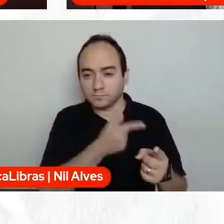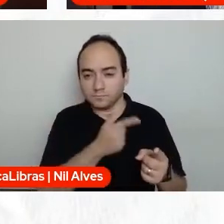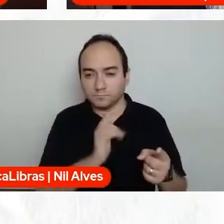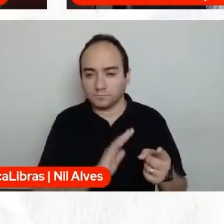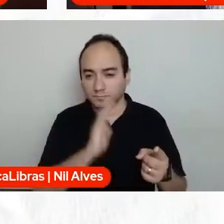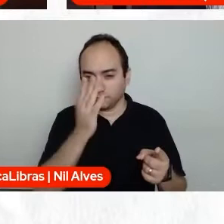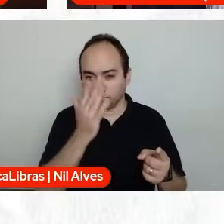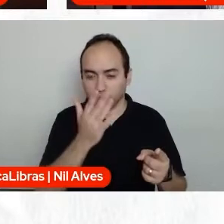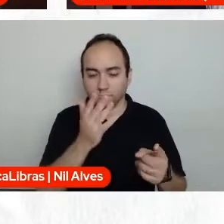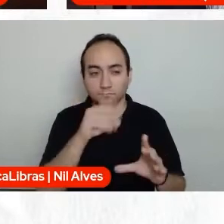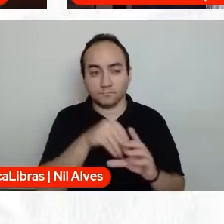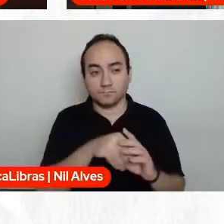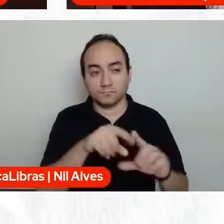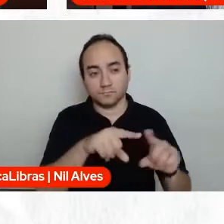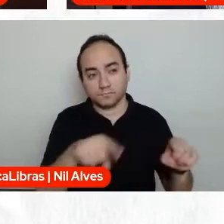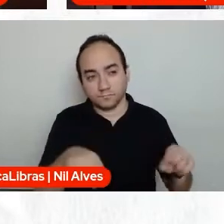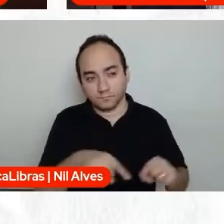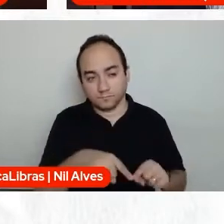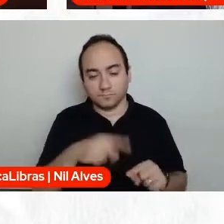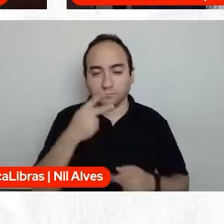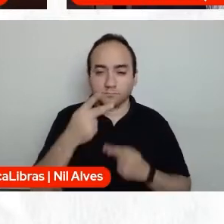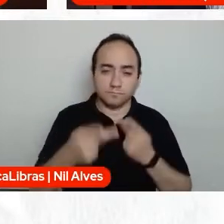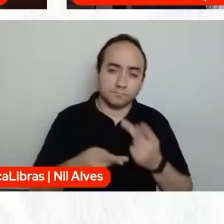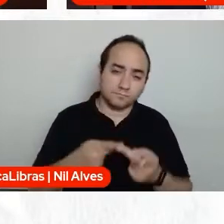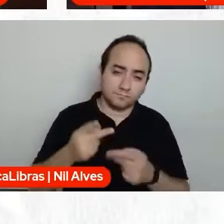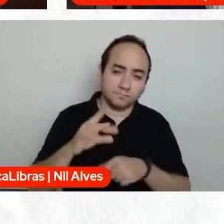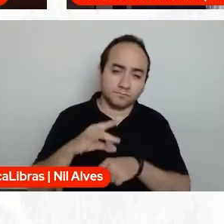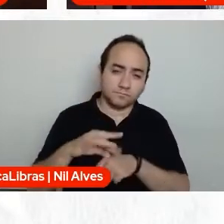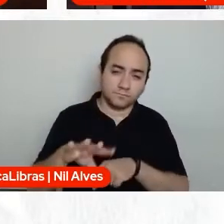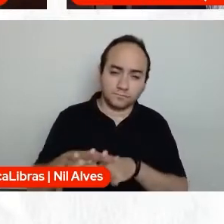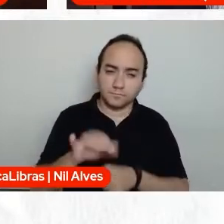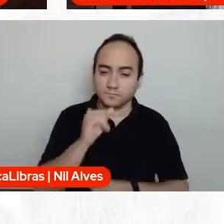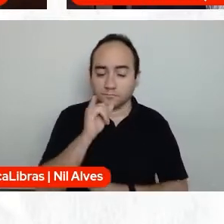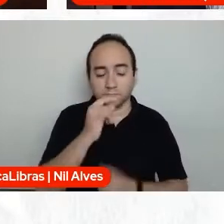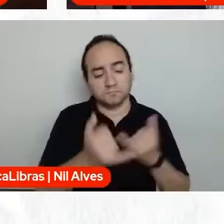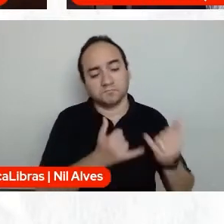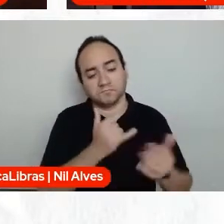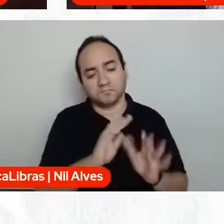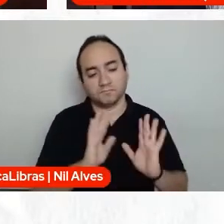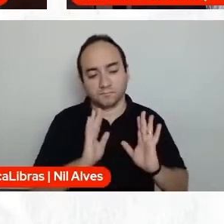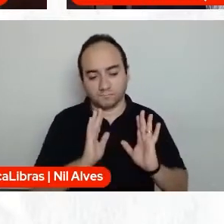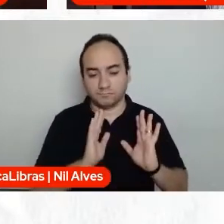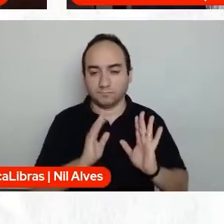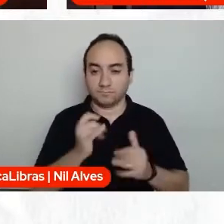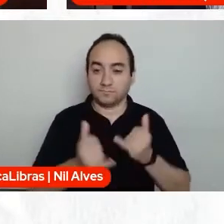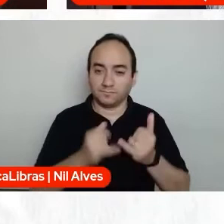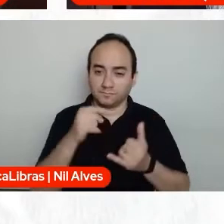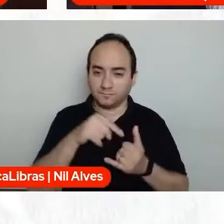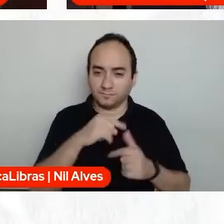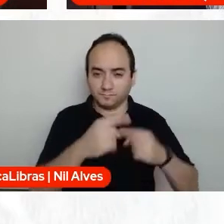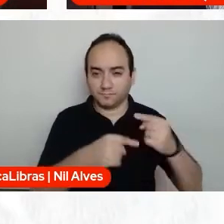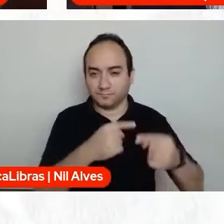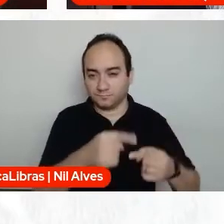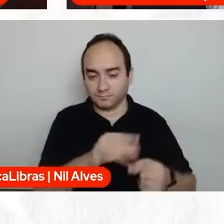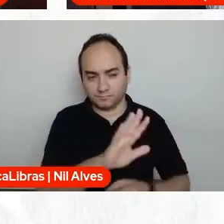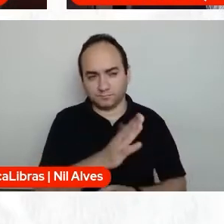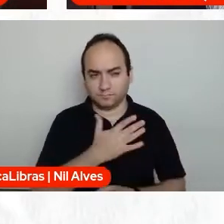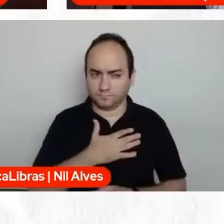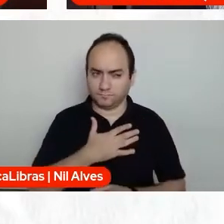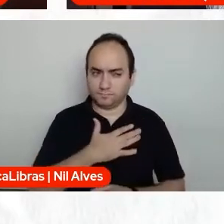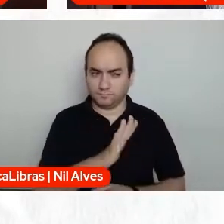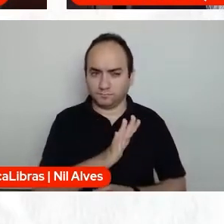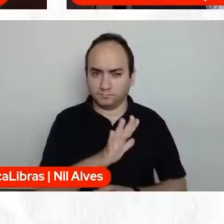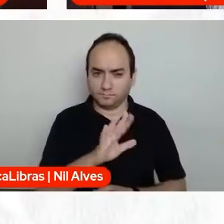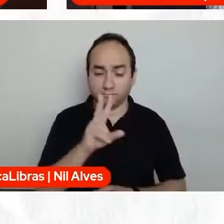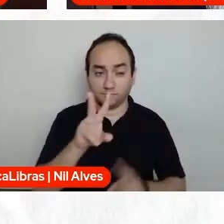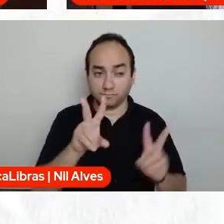numa aula, um comentário, né? Ah, eu estou brincando, aí dessa brincadeira a gente já faz, mas espera aí, quando a